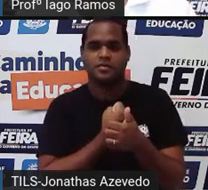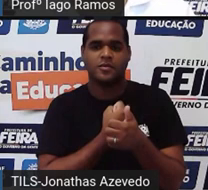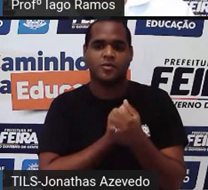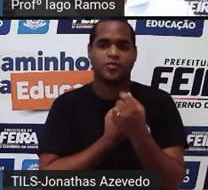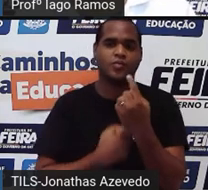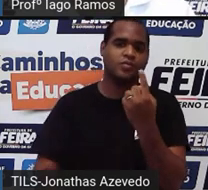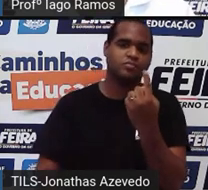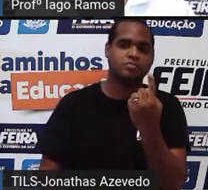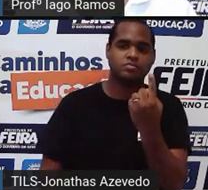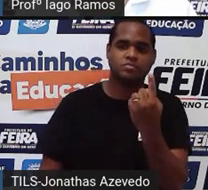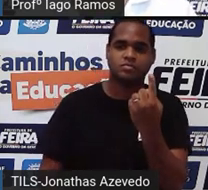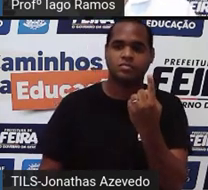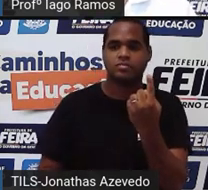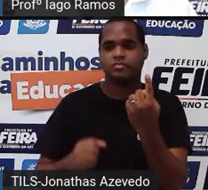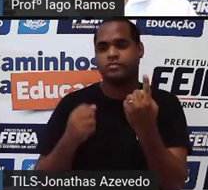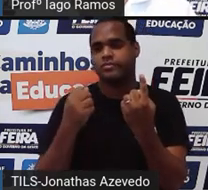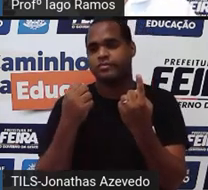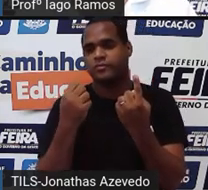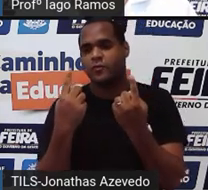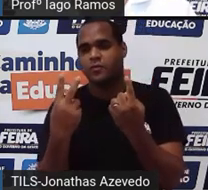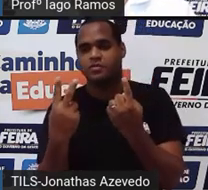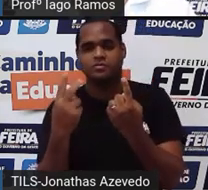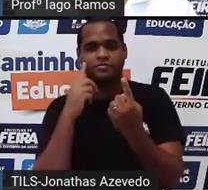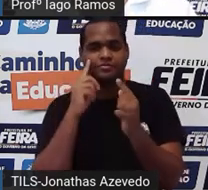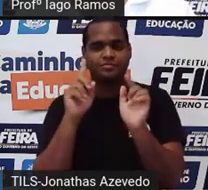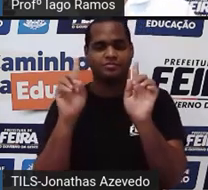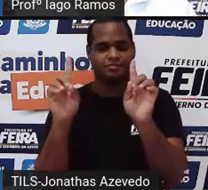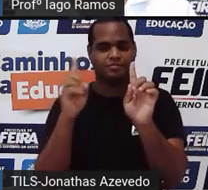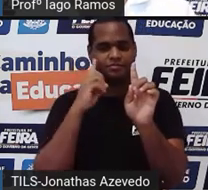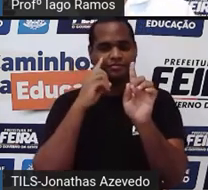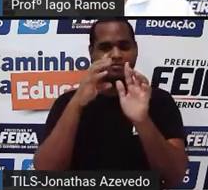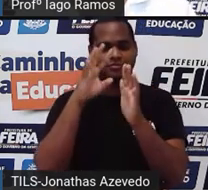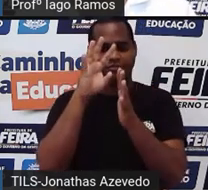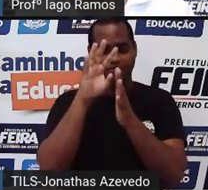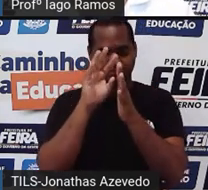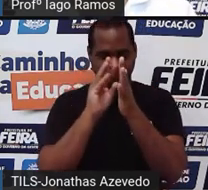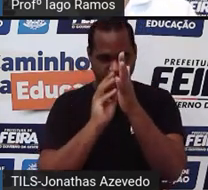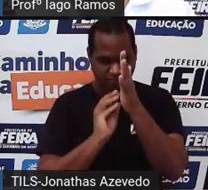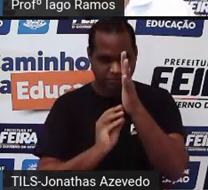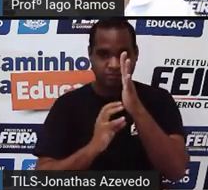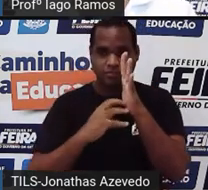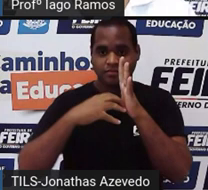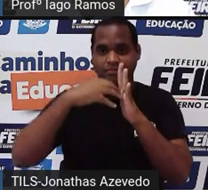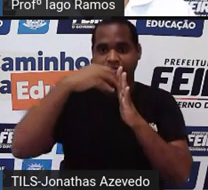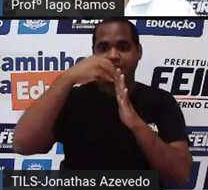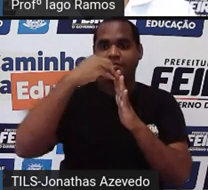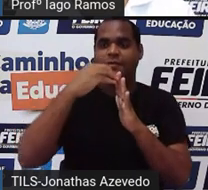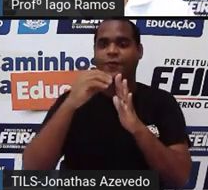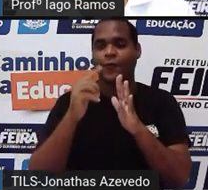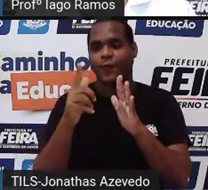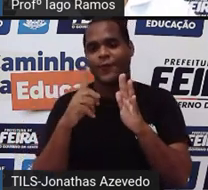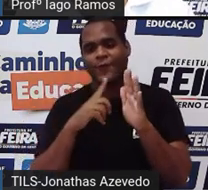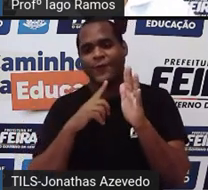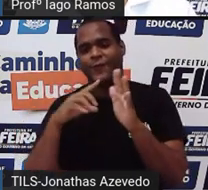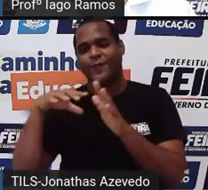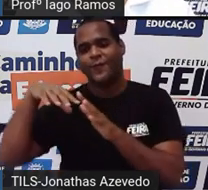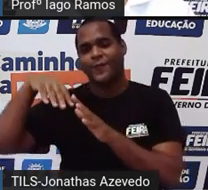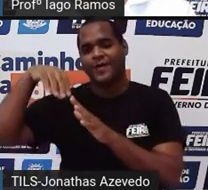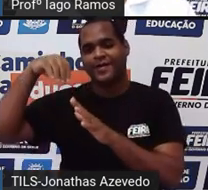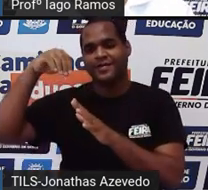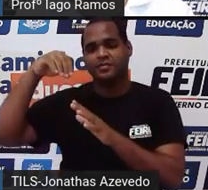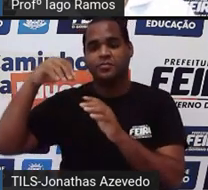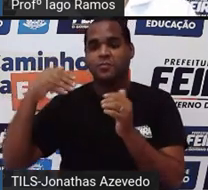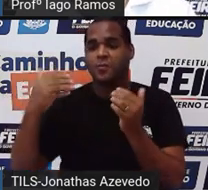cima ó o reflexo é esse daqui ou o reflexo é esse daqui